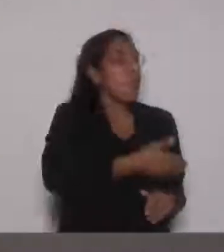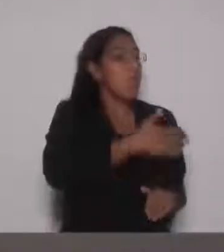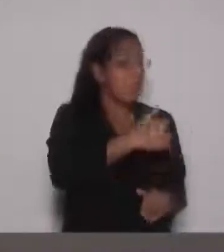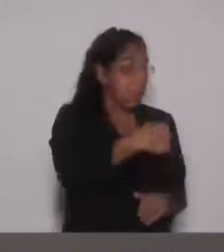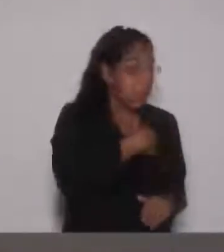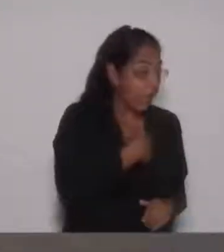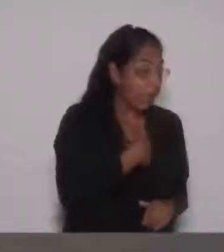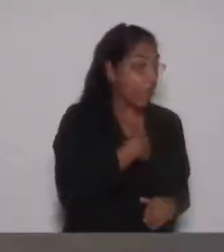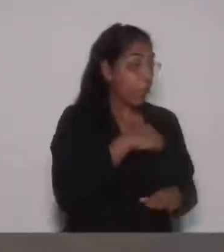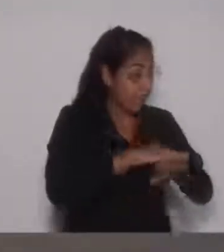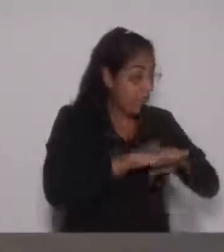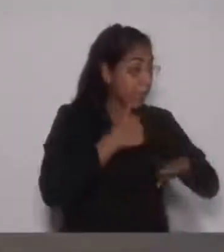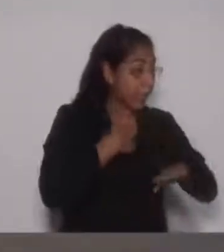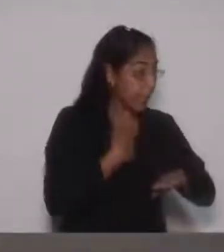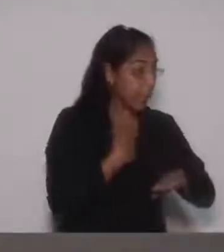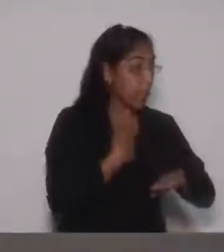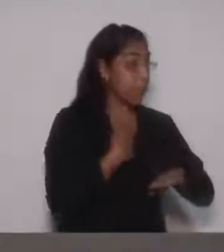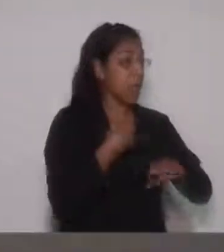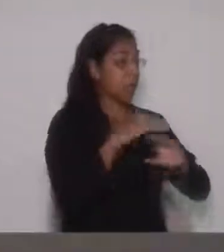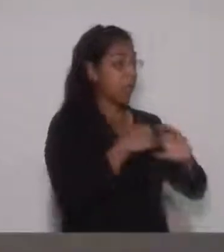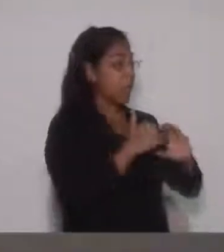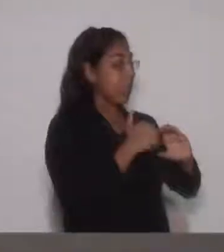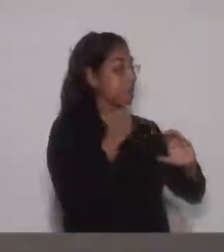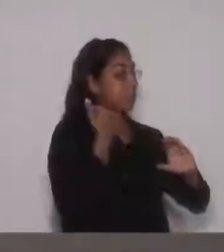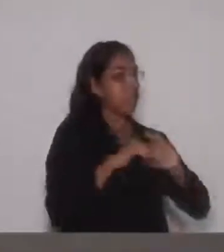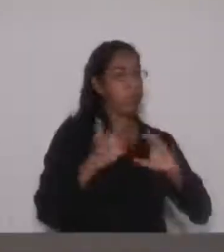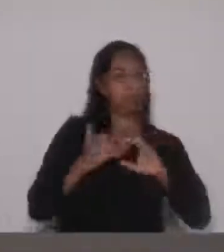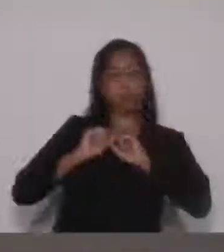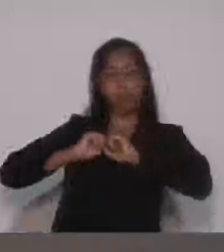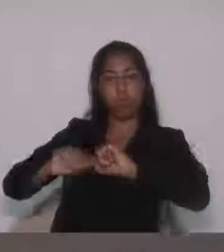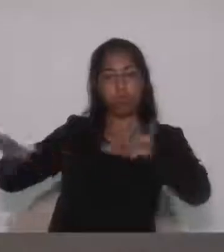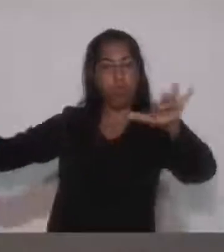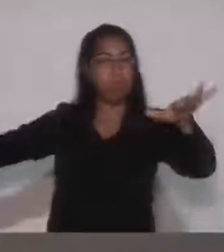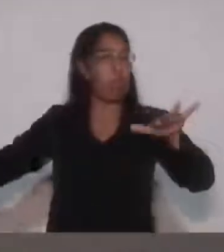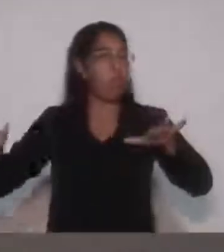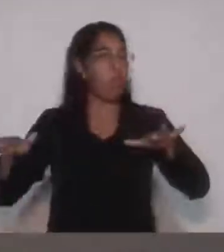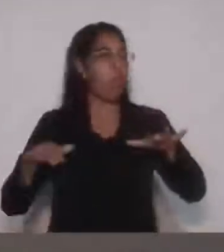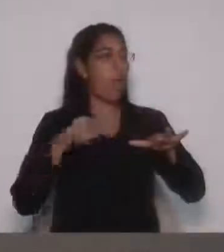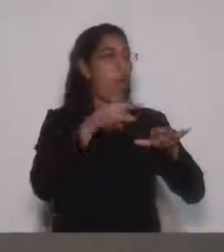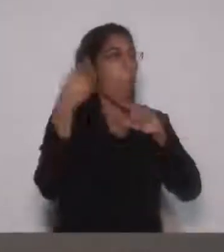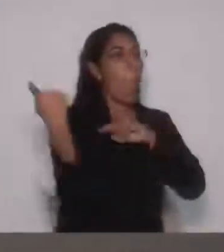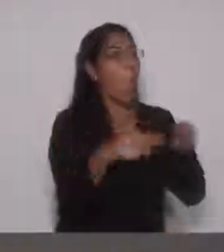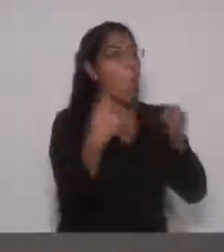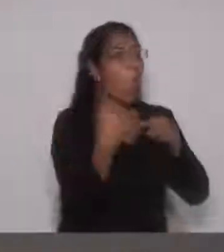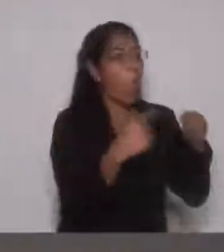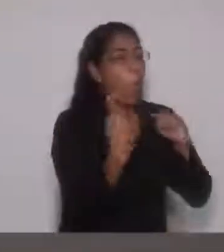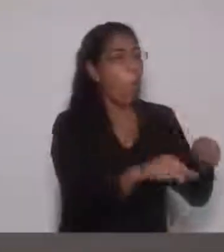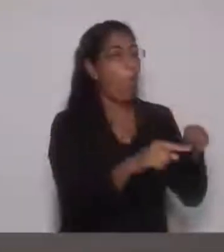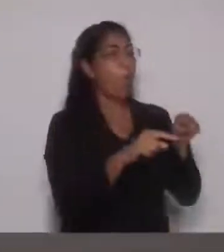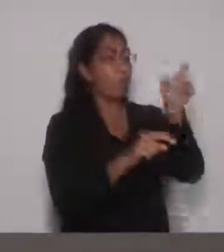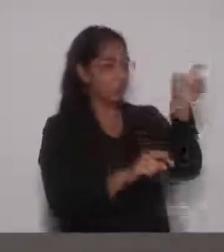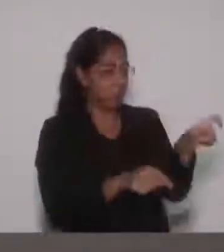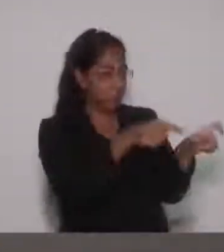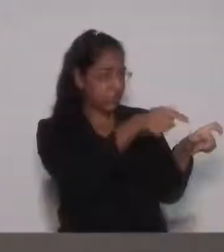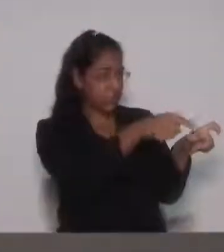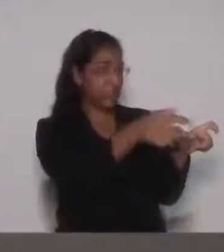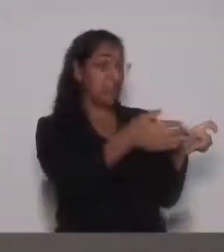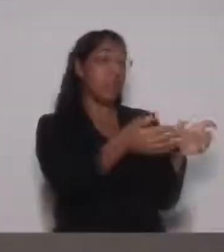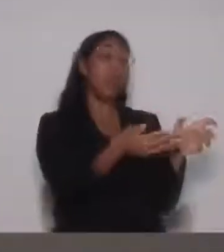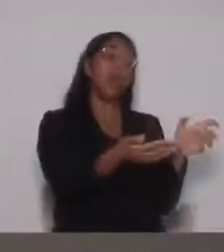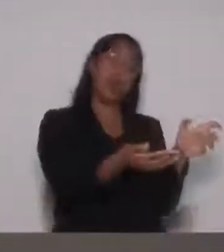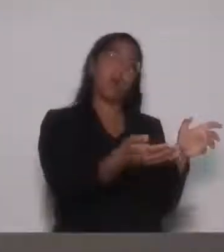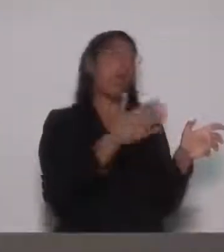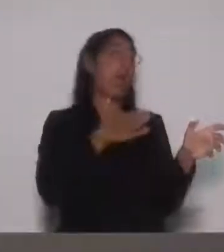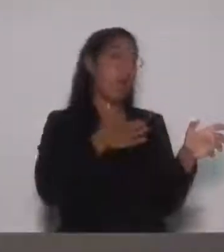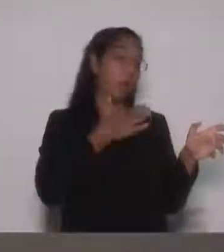reenviei mensagem, qualquer tipo de mensagem, denegrindo a imagem de um de vocês, eu